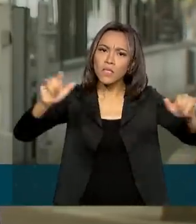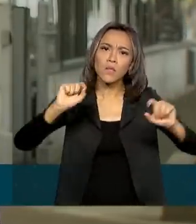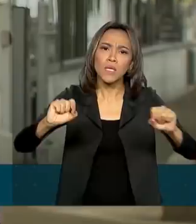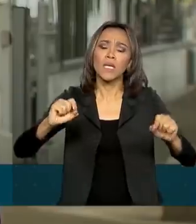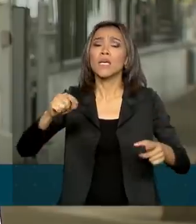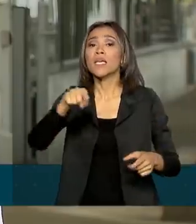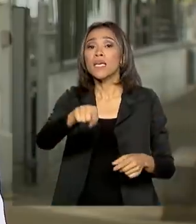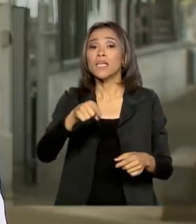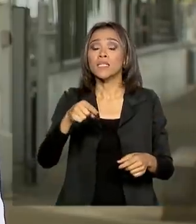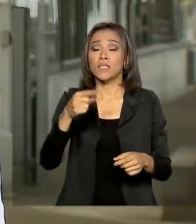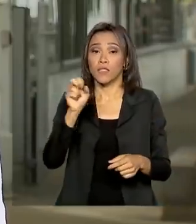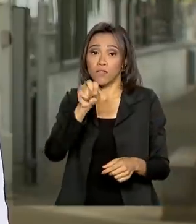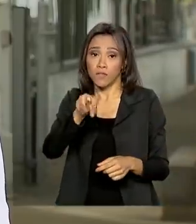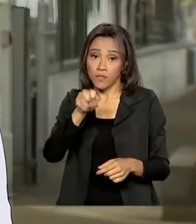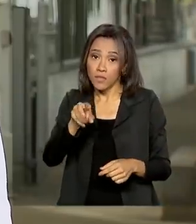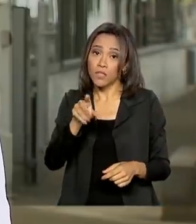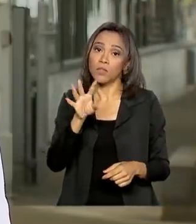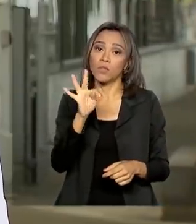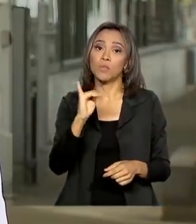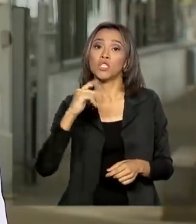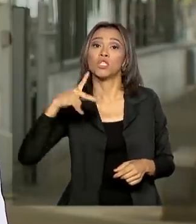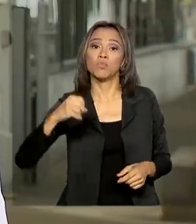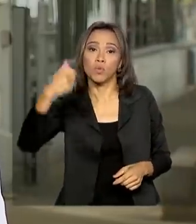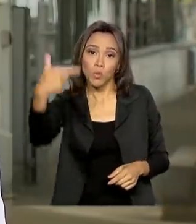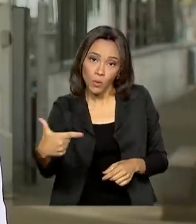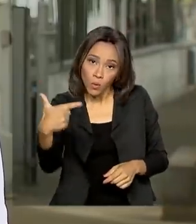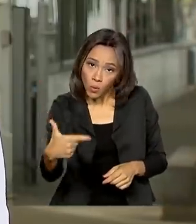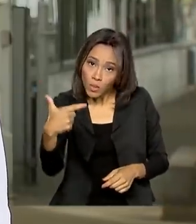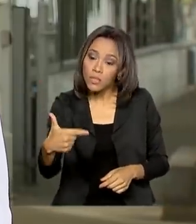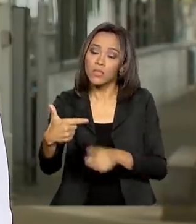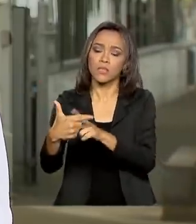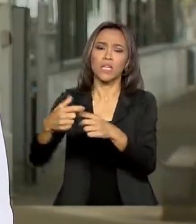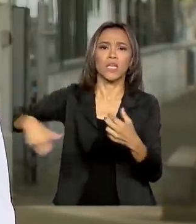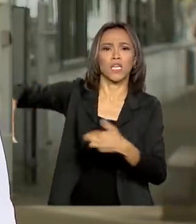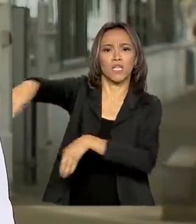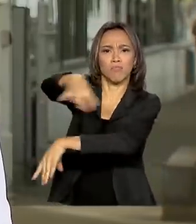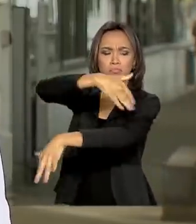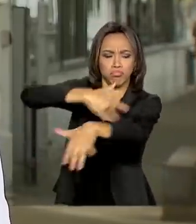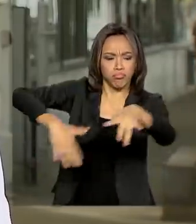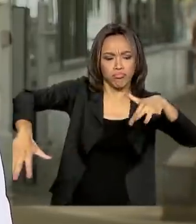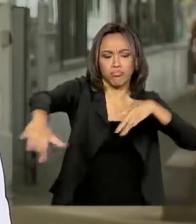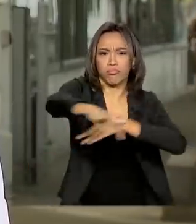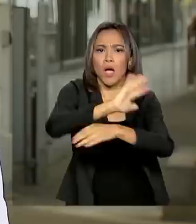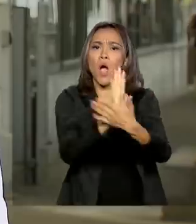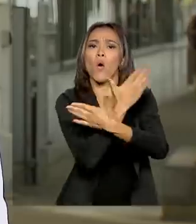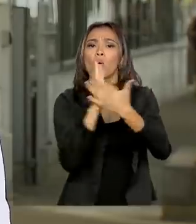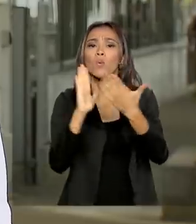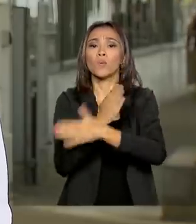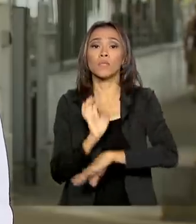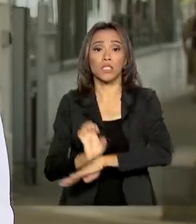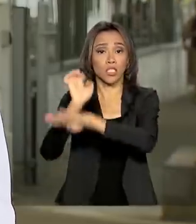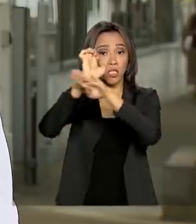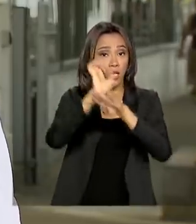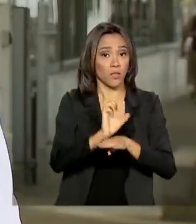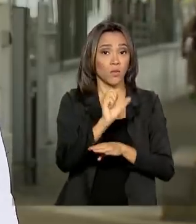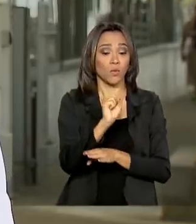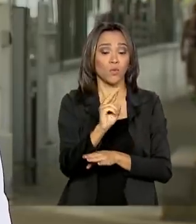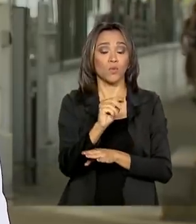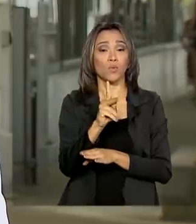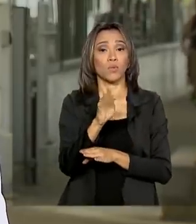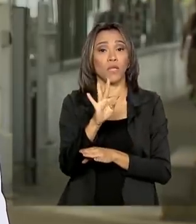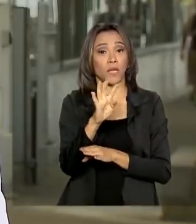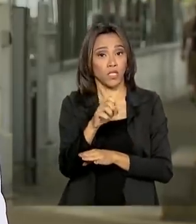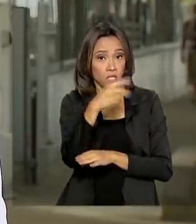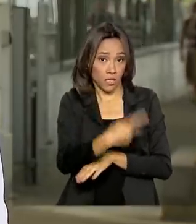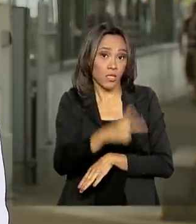se alterna pelo país em tempos. Como o vírus sorotipo 2 circulou apenas em alguns estados do centro-oeste e sudeste, como aqui em